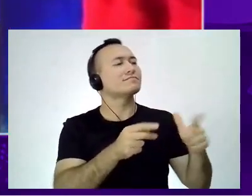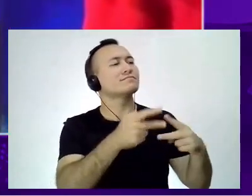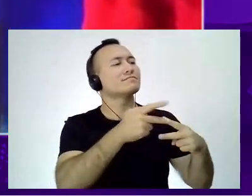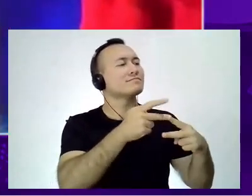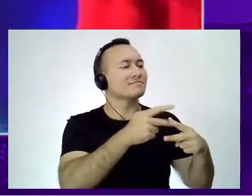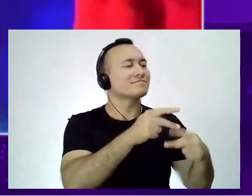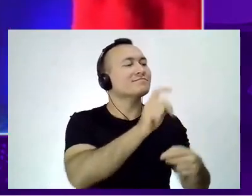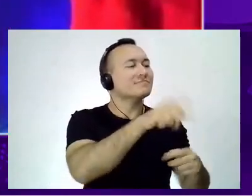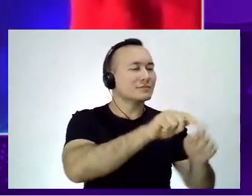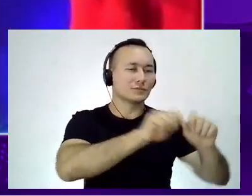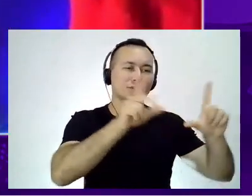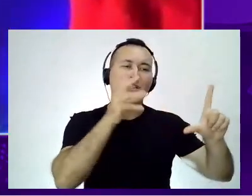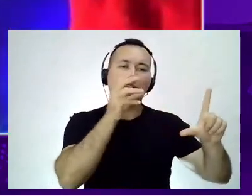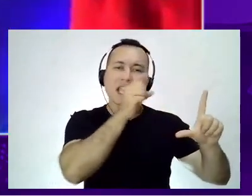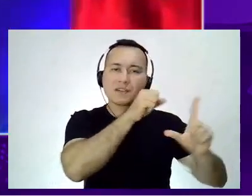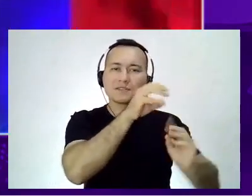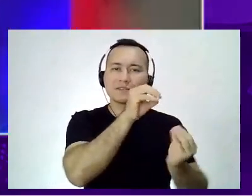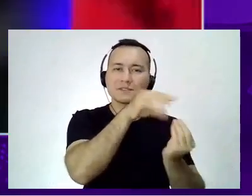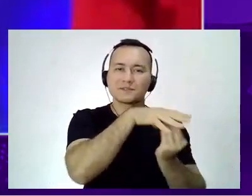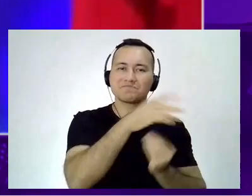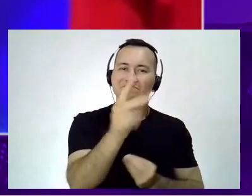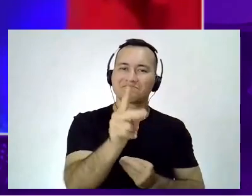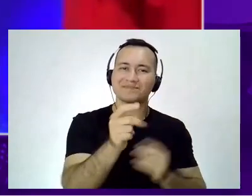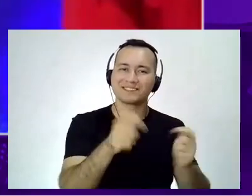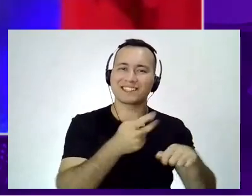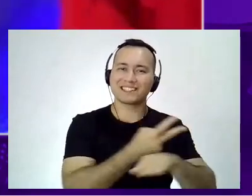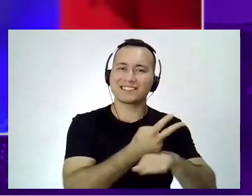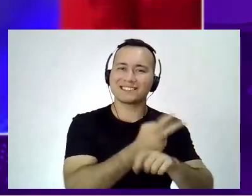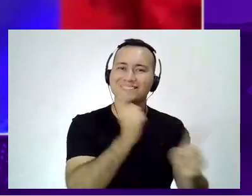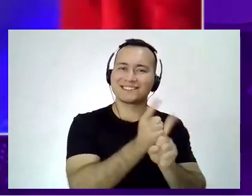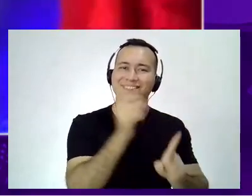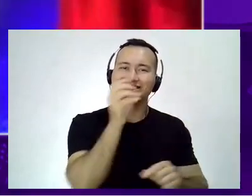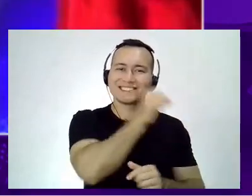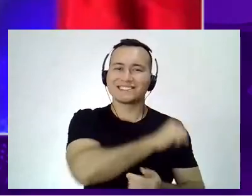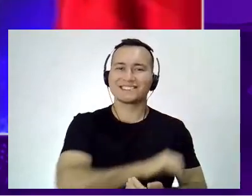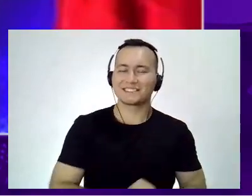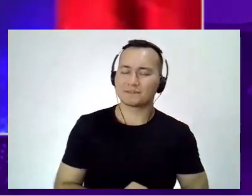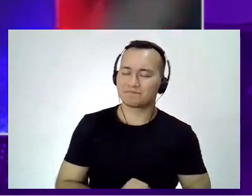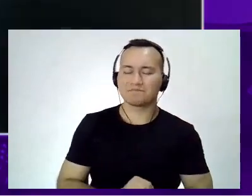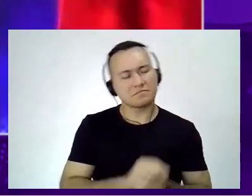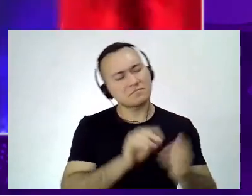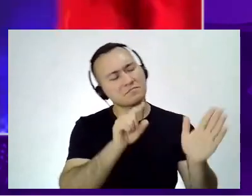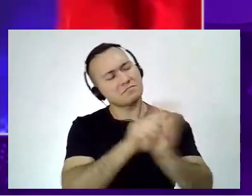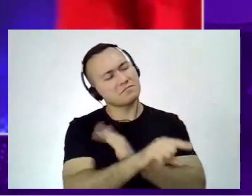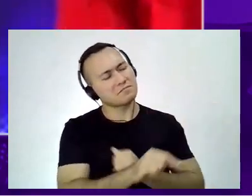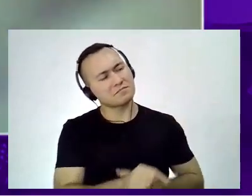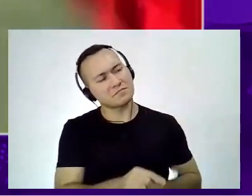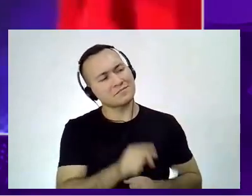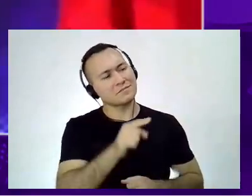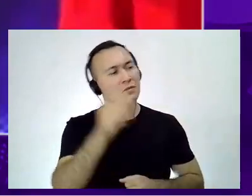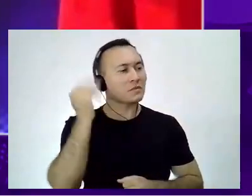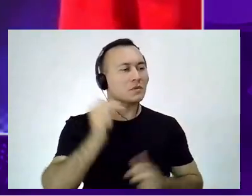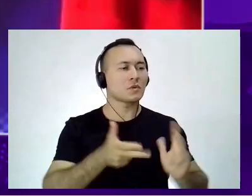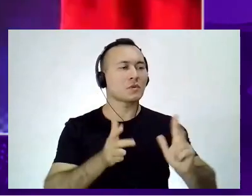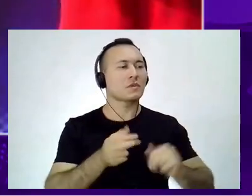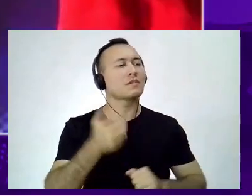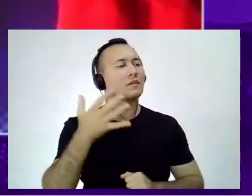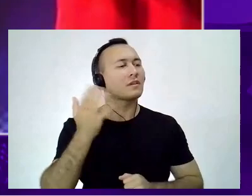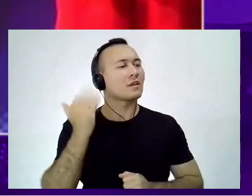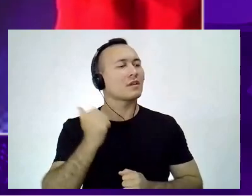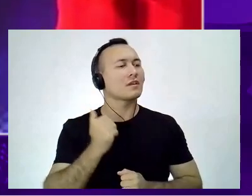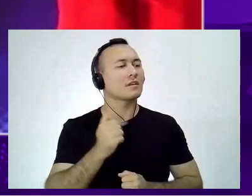Narciso, quantos TDCs você já participou? Então, acho que eu venho um pouco da história do que vocês estão falando, eu comecei muito no